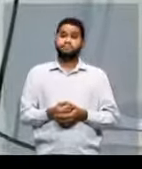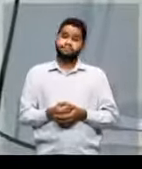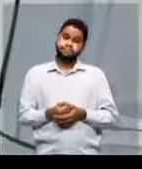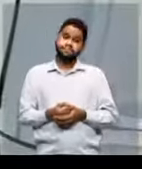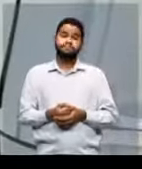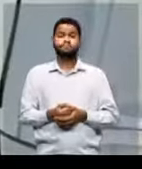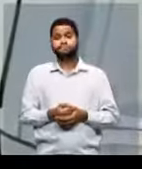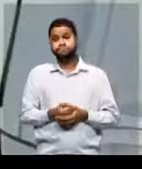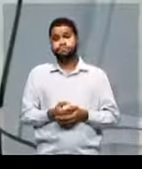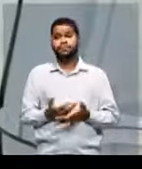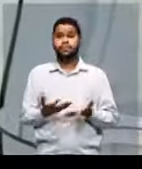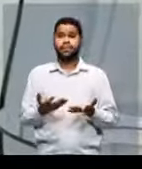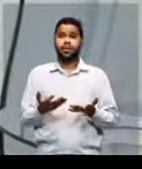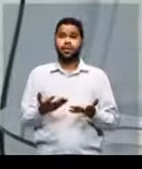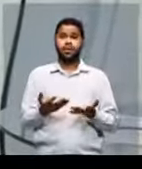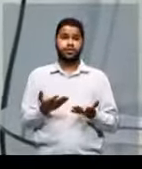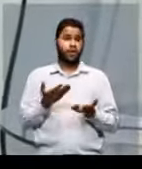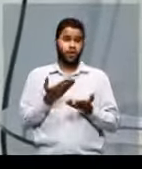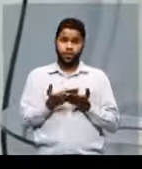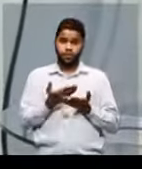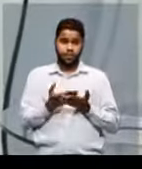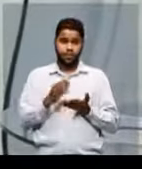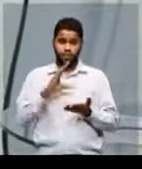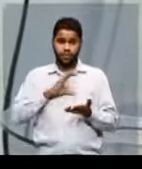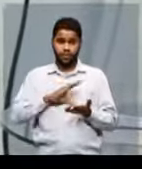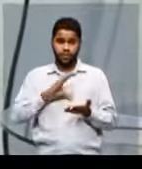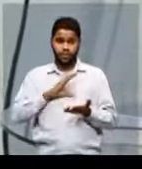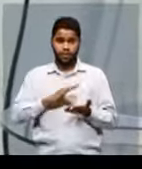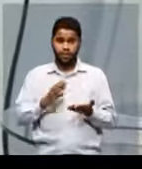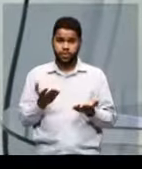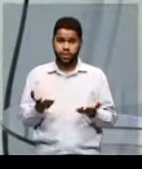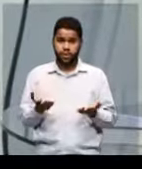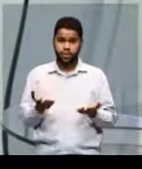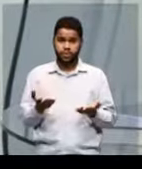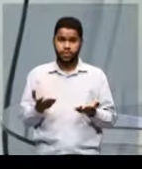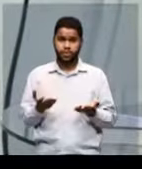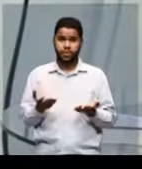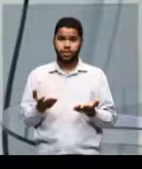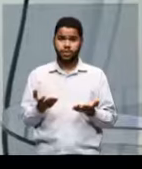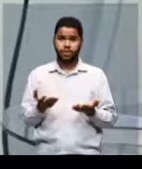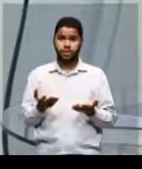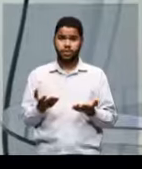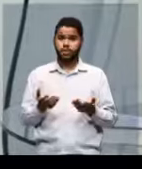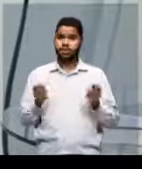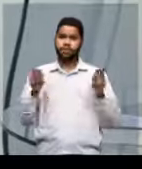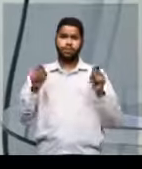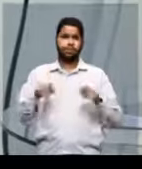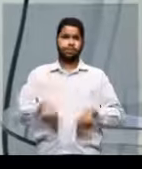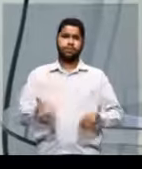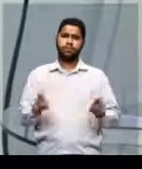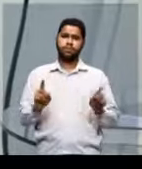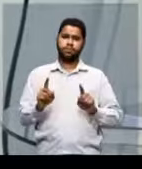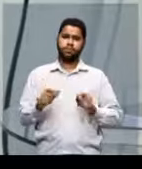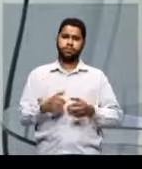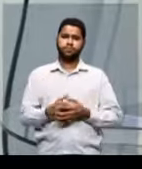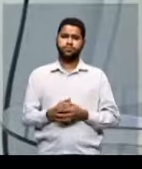quer dizer, só quer estudar português, é isso? Não, não vai ser o suficiente.